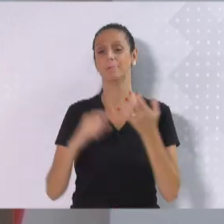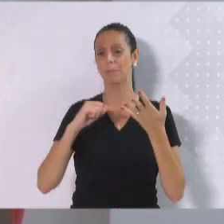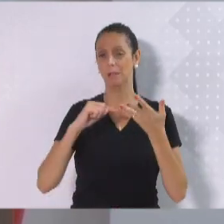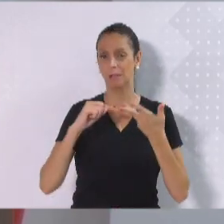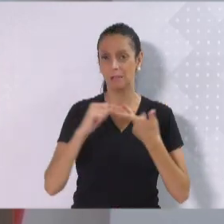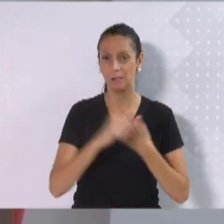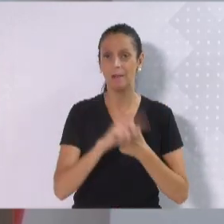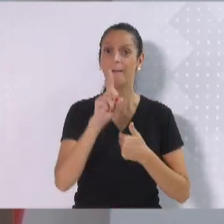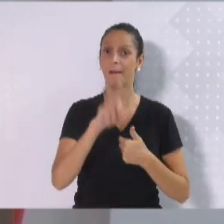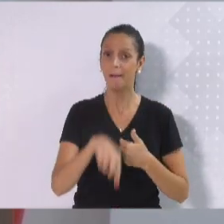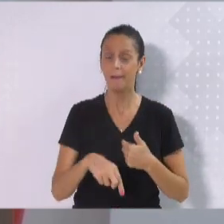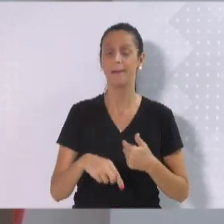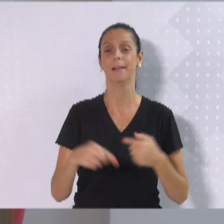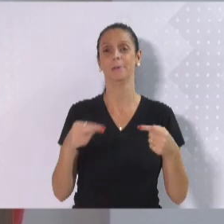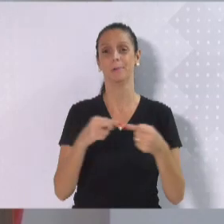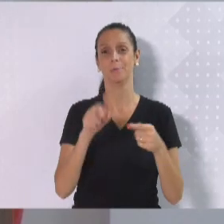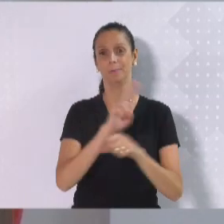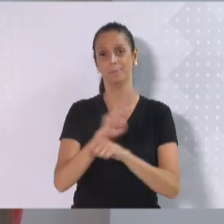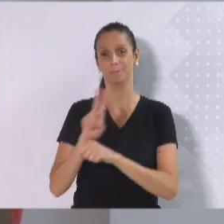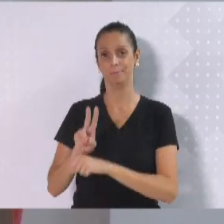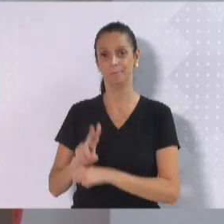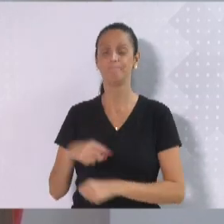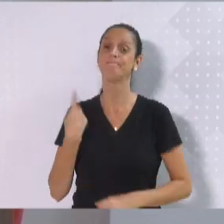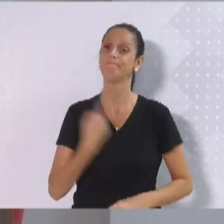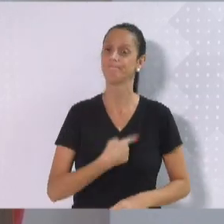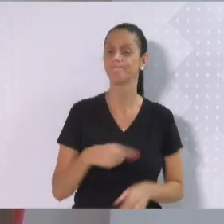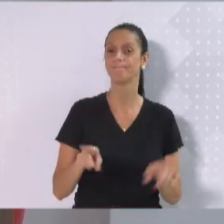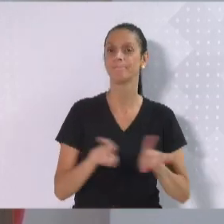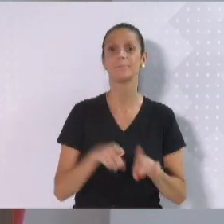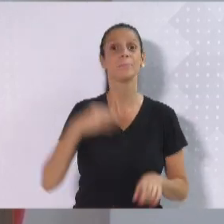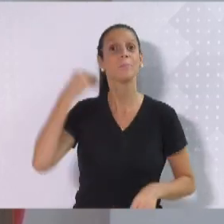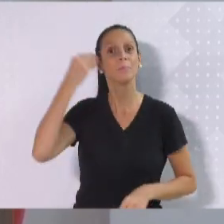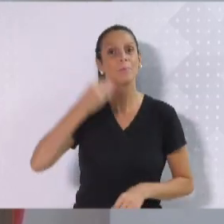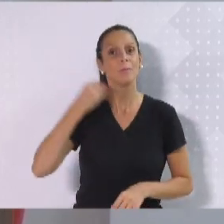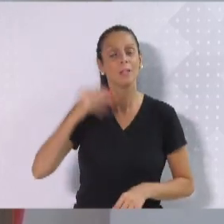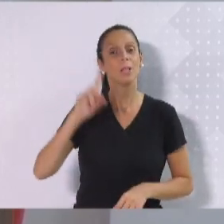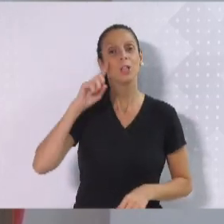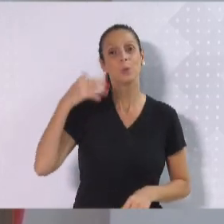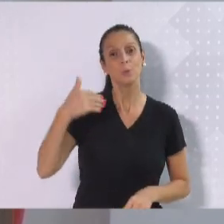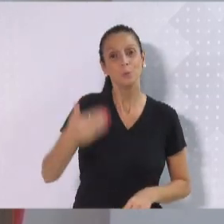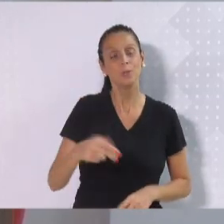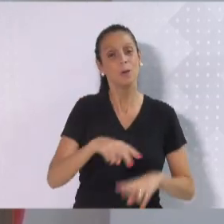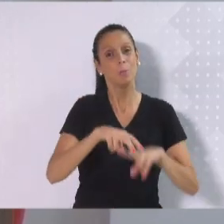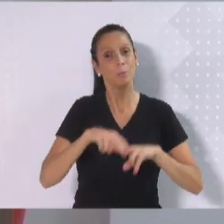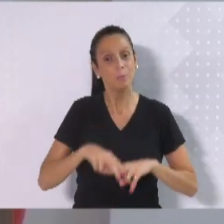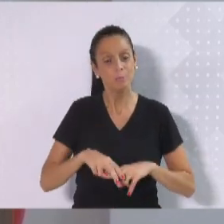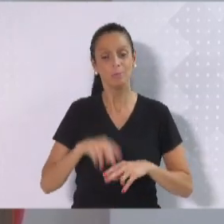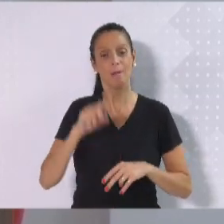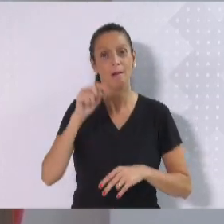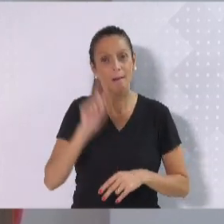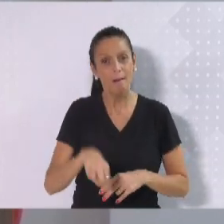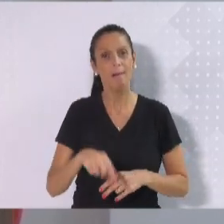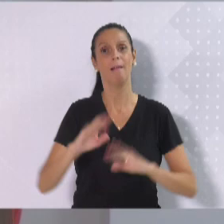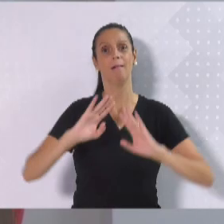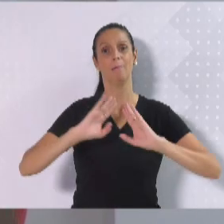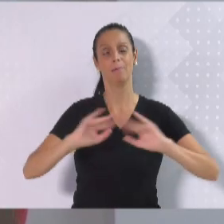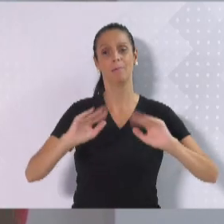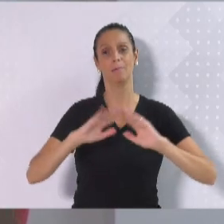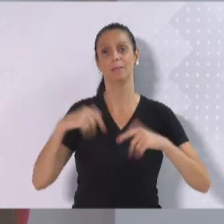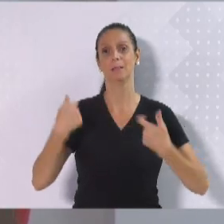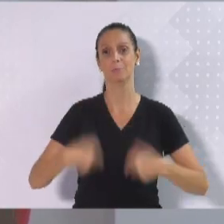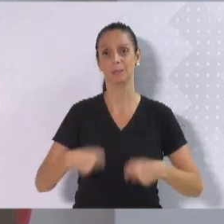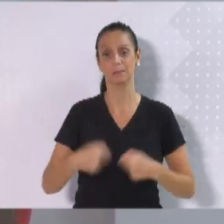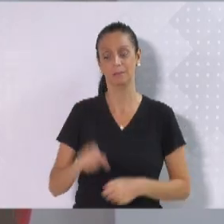Nós trazemos a experiência do cotidiano, e é essa demanda que é urgente, porque quem foi prejudicado e